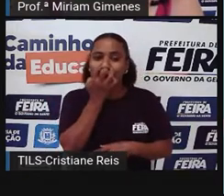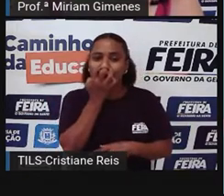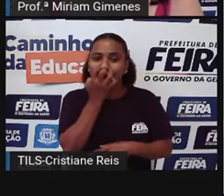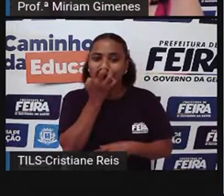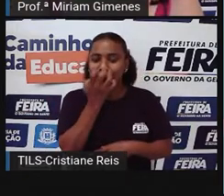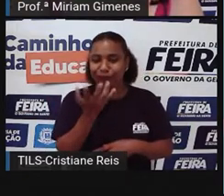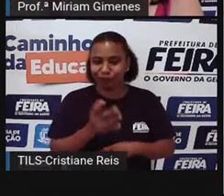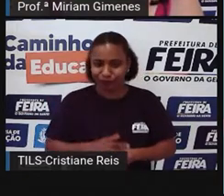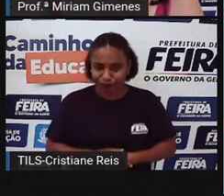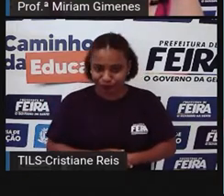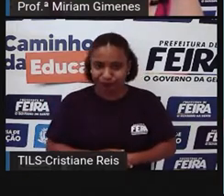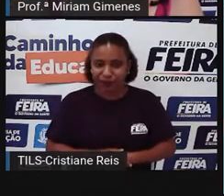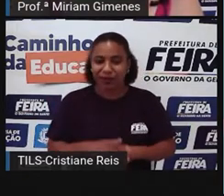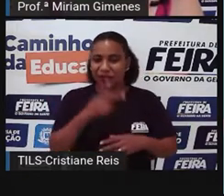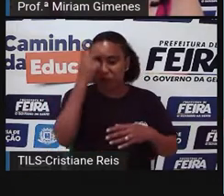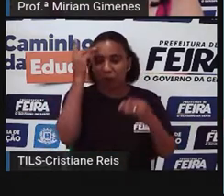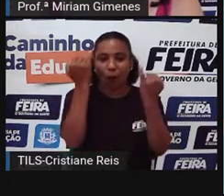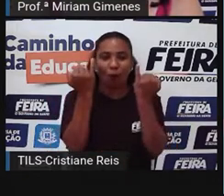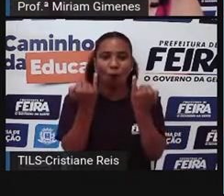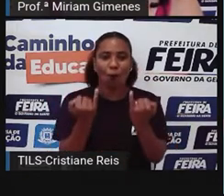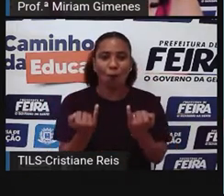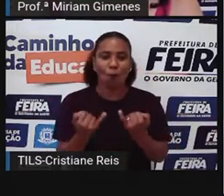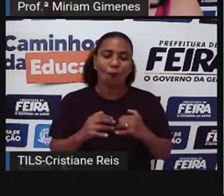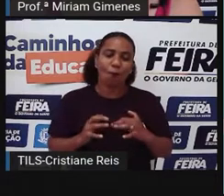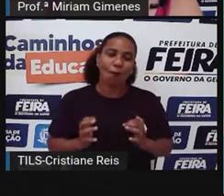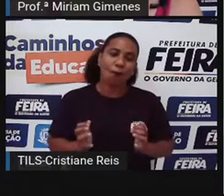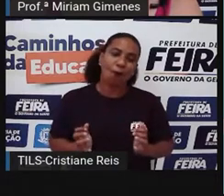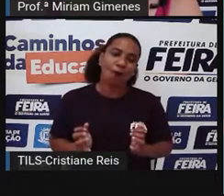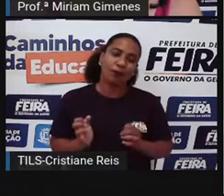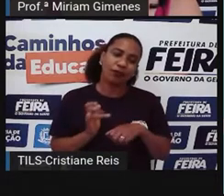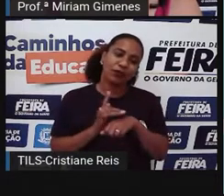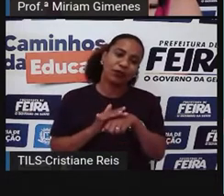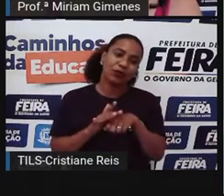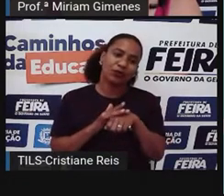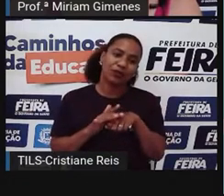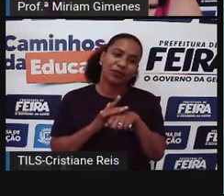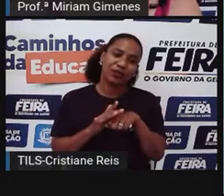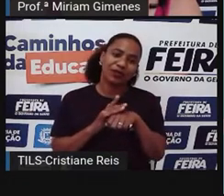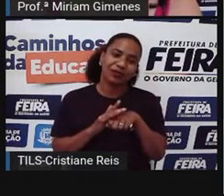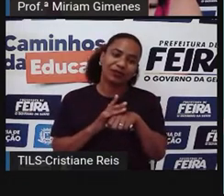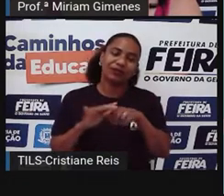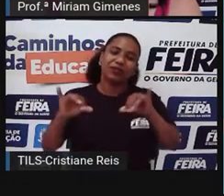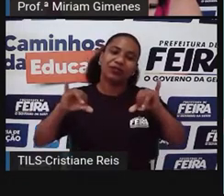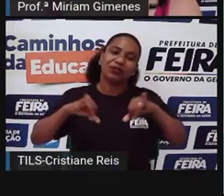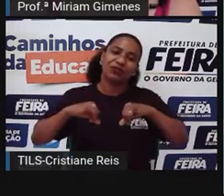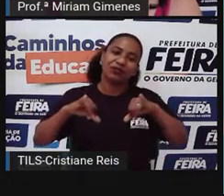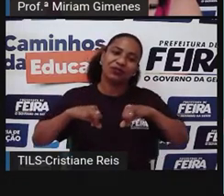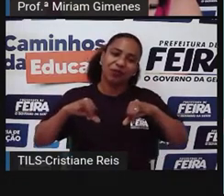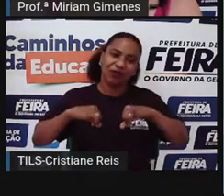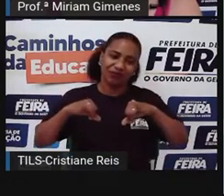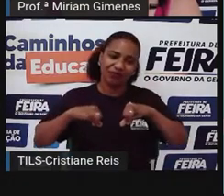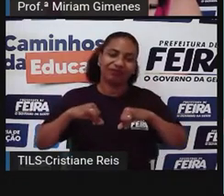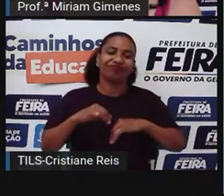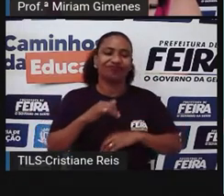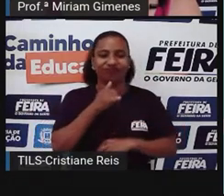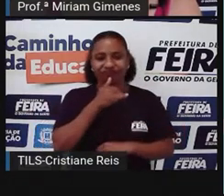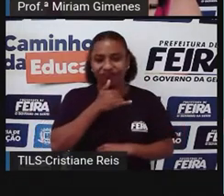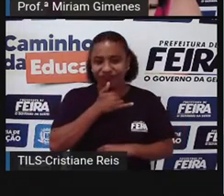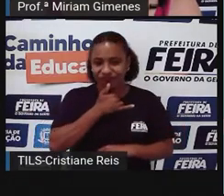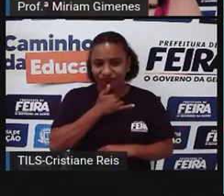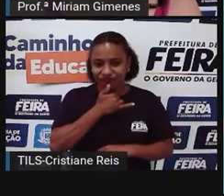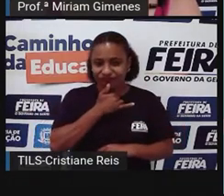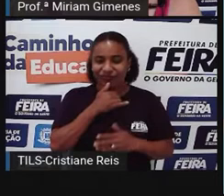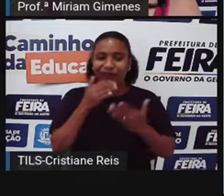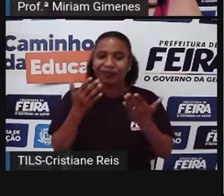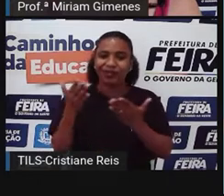mal nutridos, mal alimentados, muitas vezes doentes Uma lástima, uma tristeza Pra falar melhor sobre